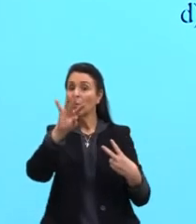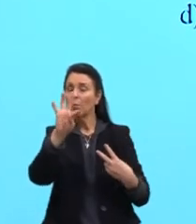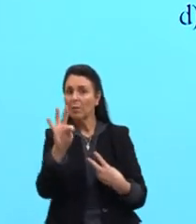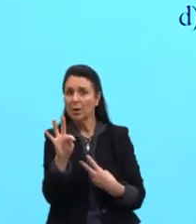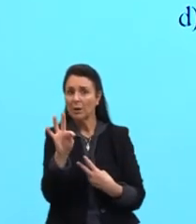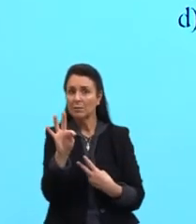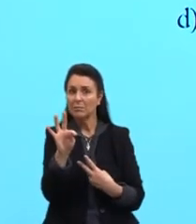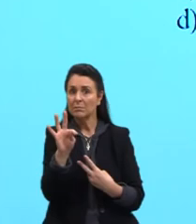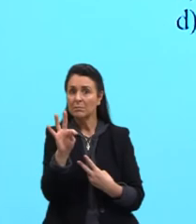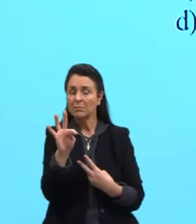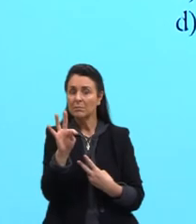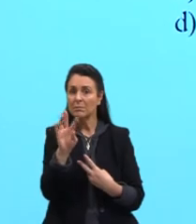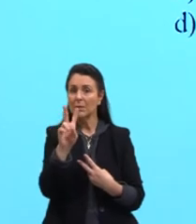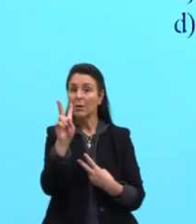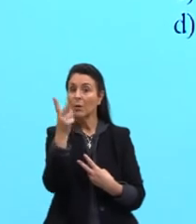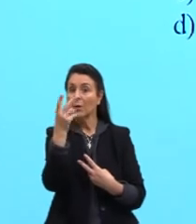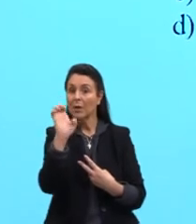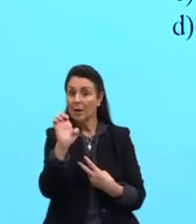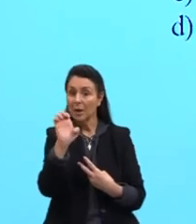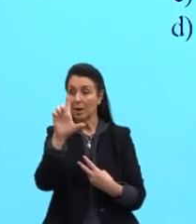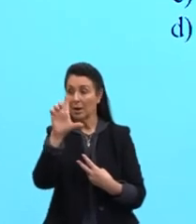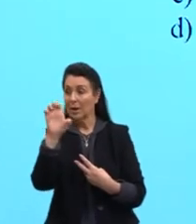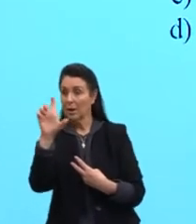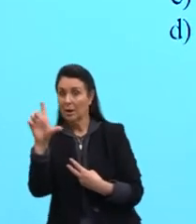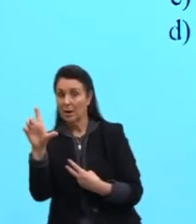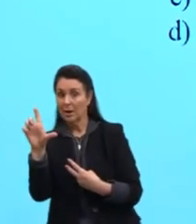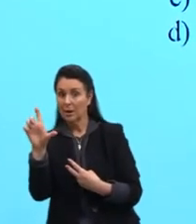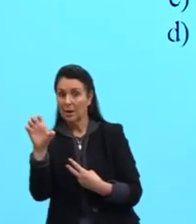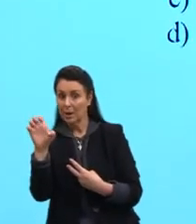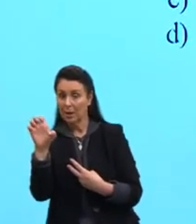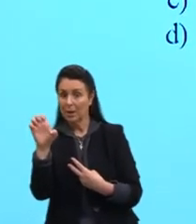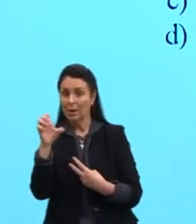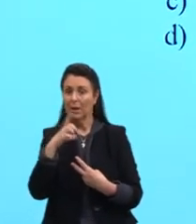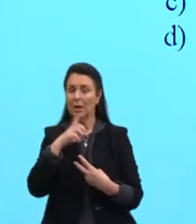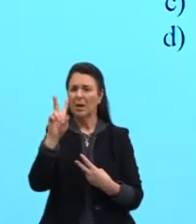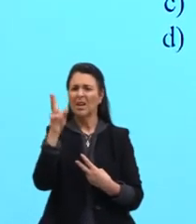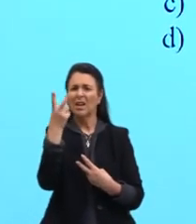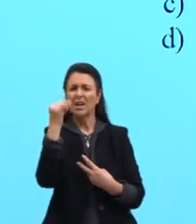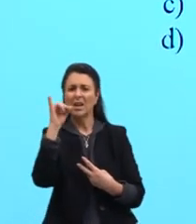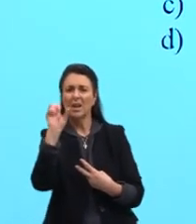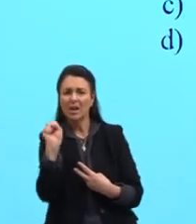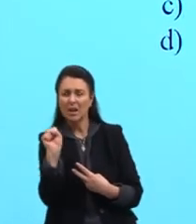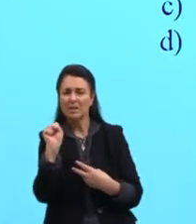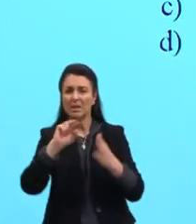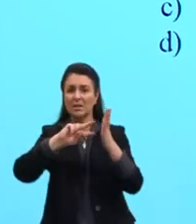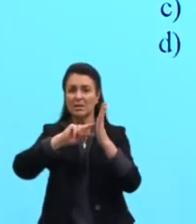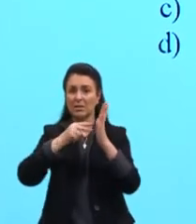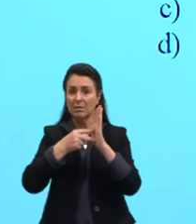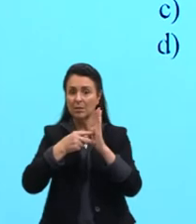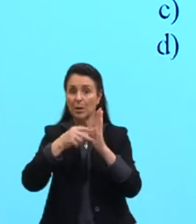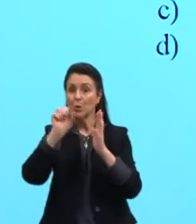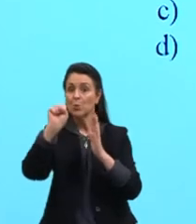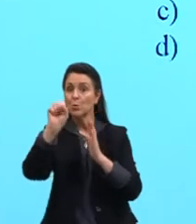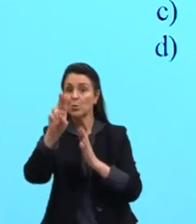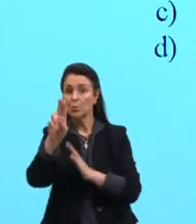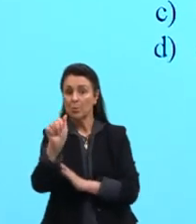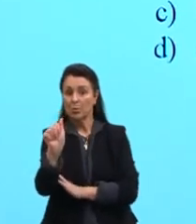ao website. He, ele, James. His, his significa sua.